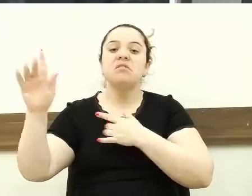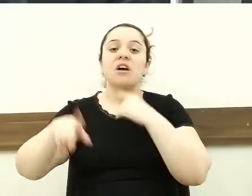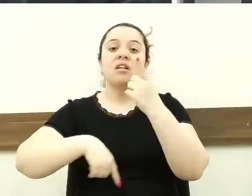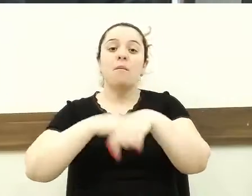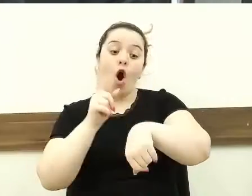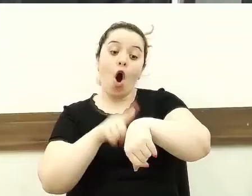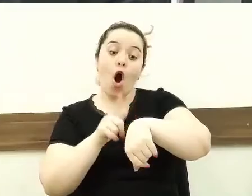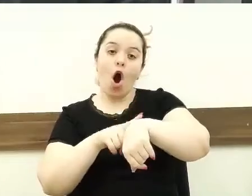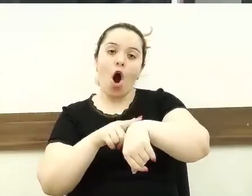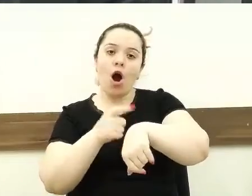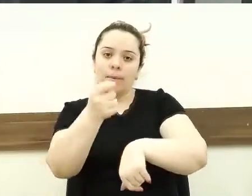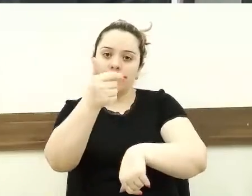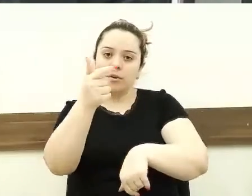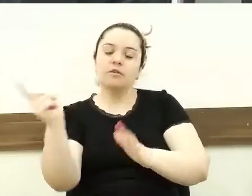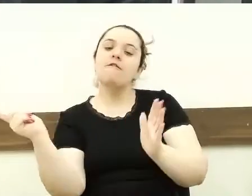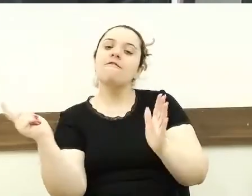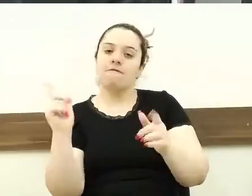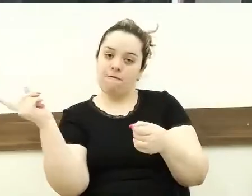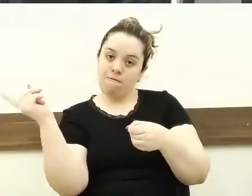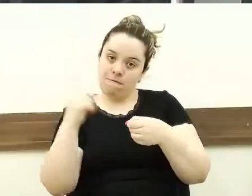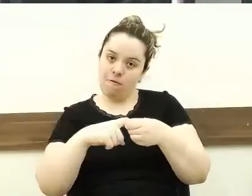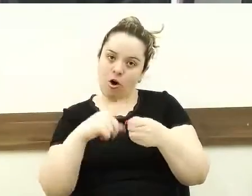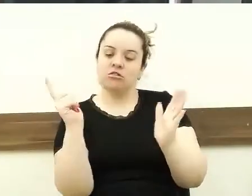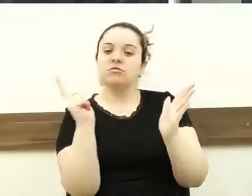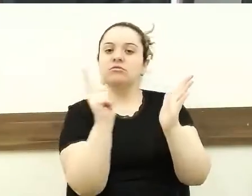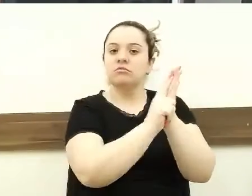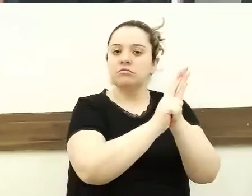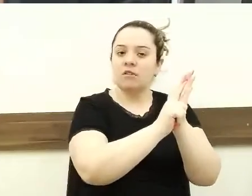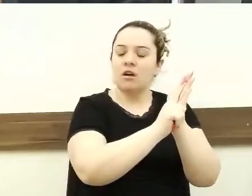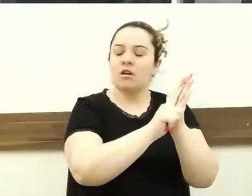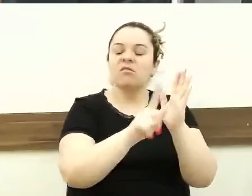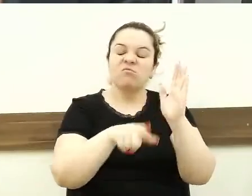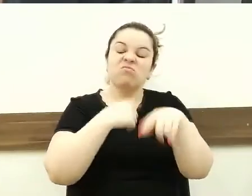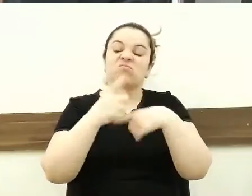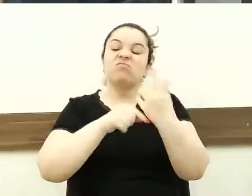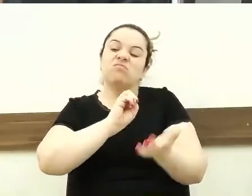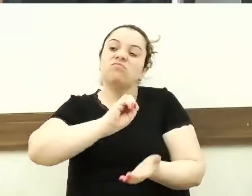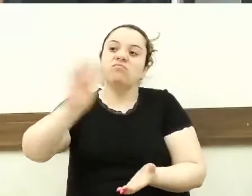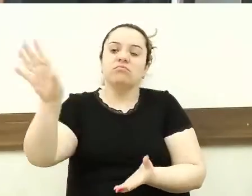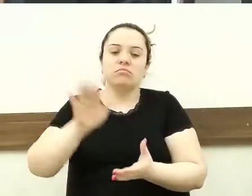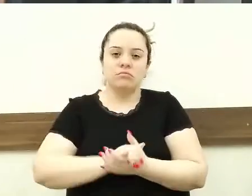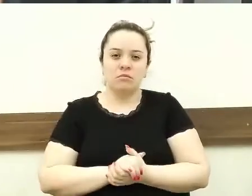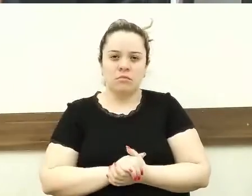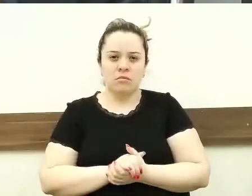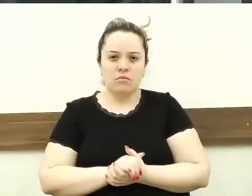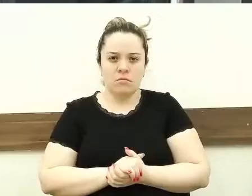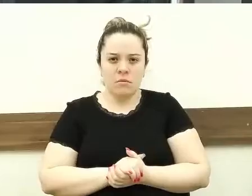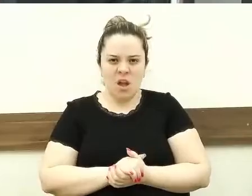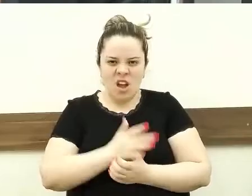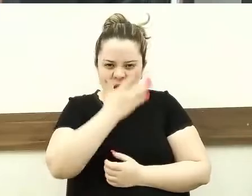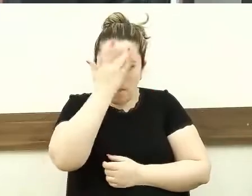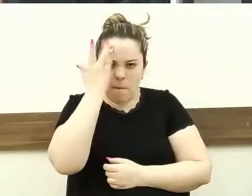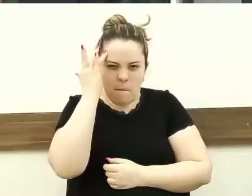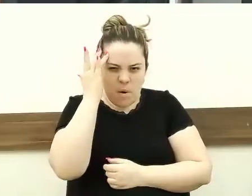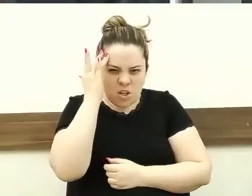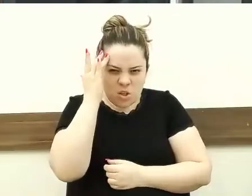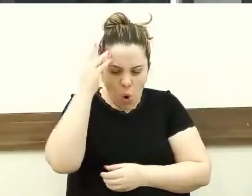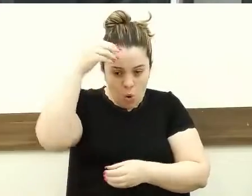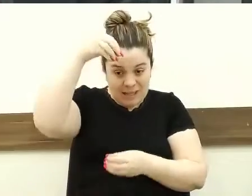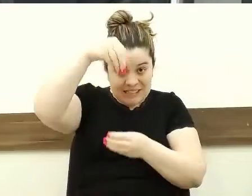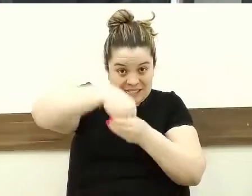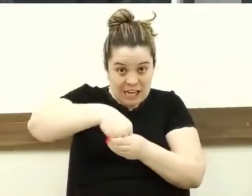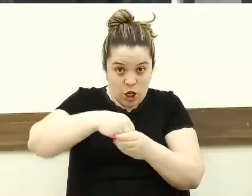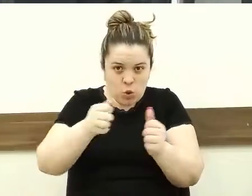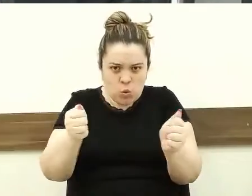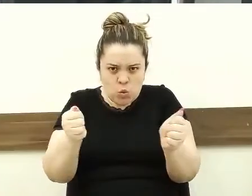Eu não tenho bola de cristal, não sei, mas isso aí é de pessoas que estão se sentindo mal. Pô, Sandro, eu trabalho, faço minha parte, mas os outros